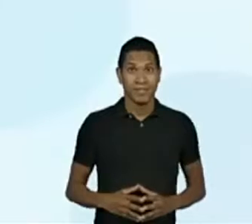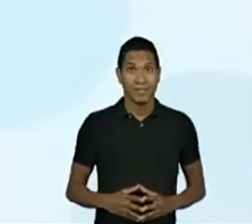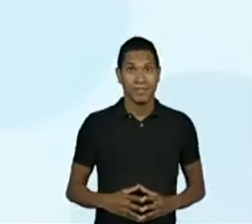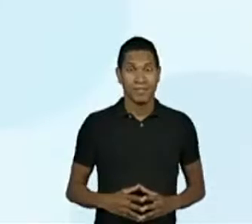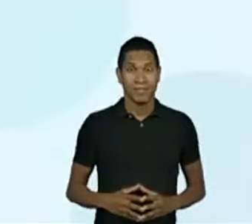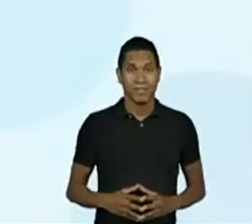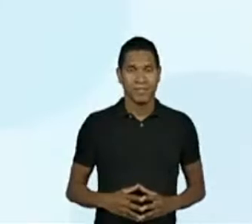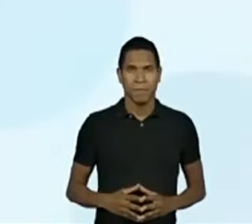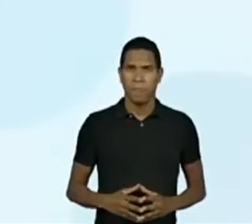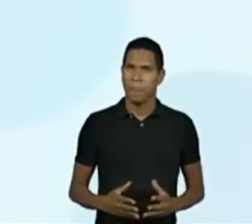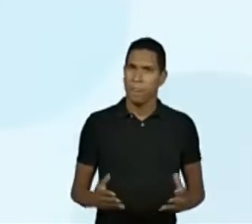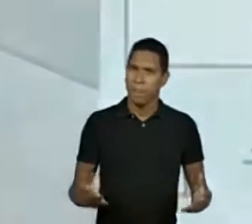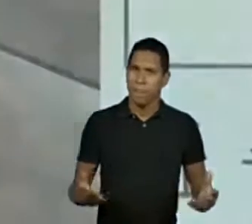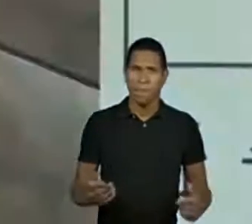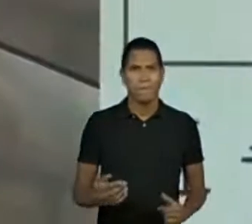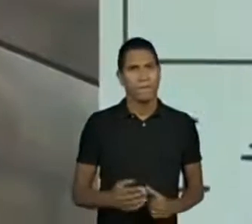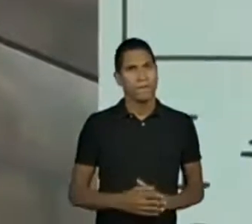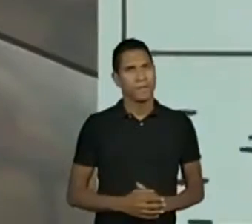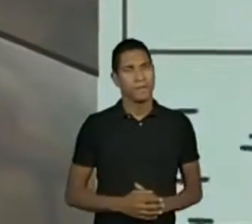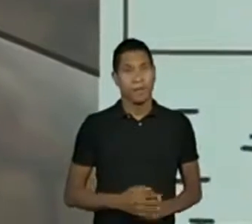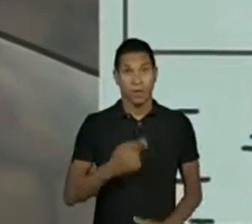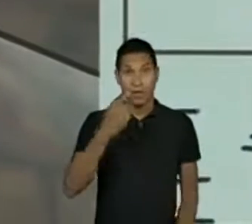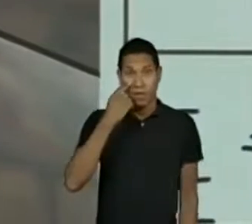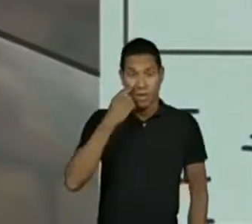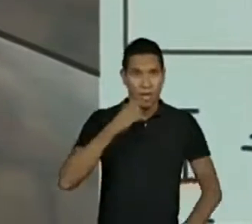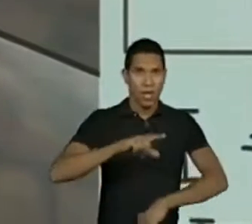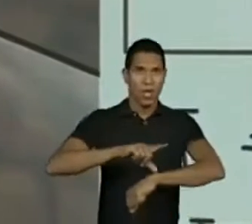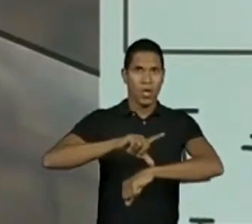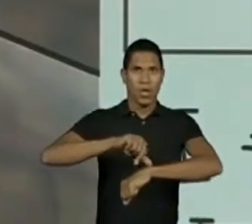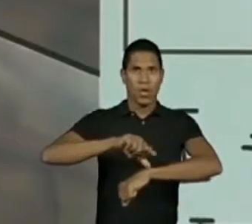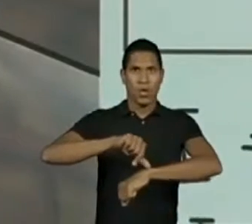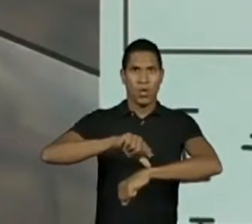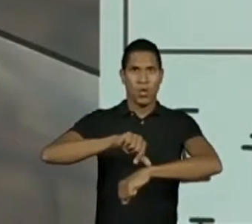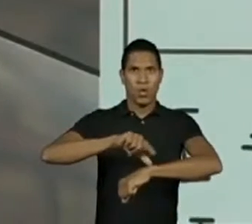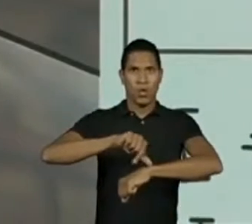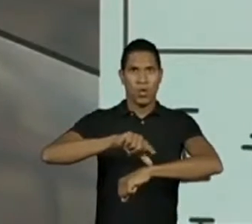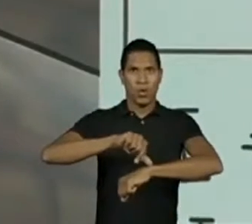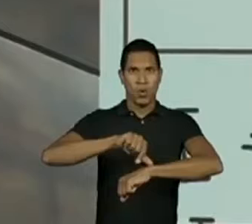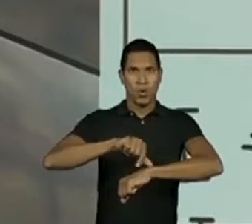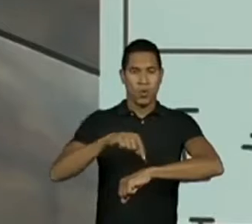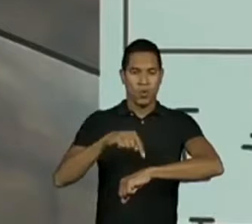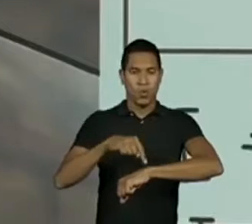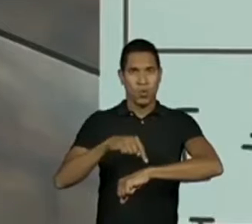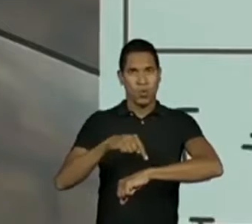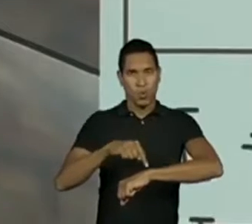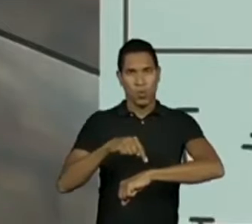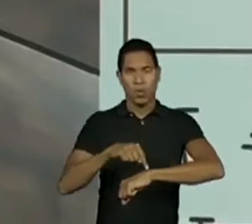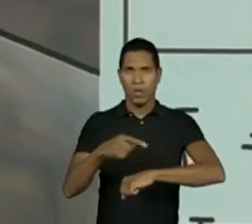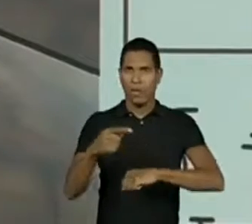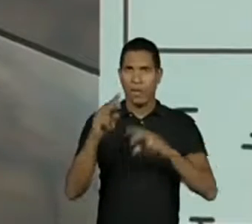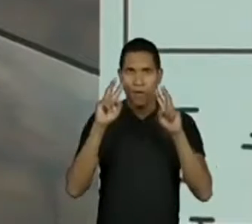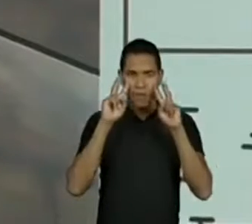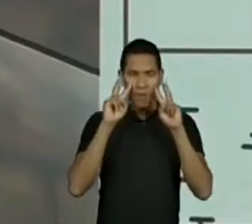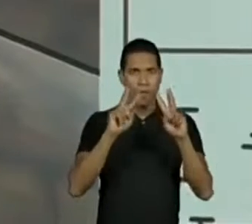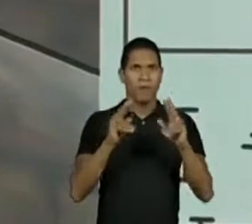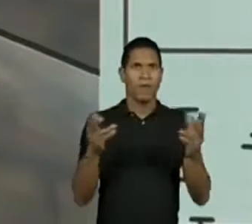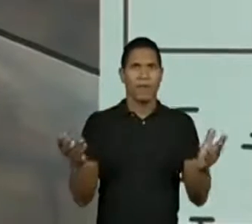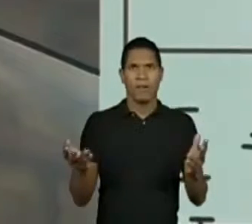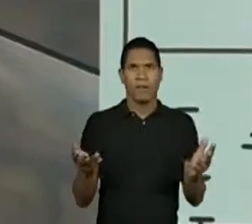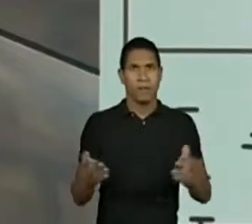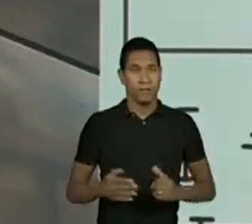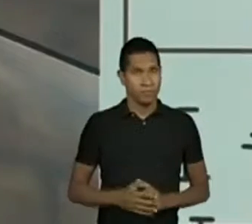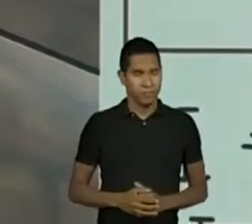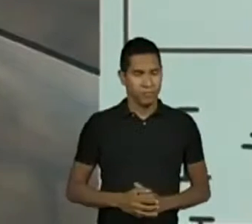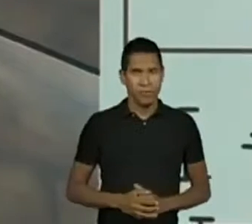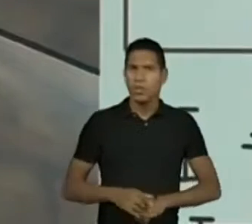Então, observem no relógio. Esse foi o relógio que eles avistaram. Que horas está